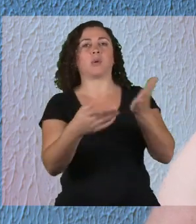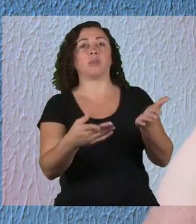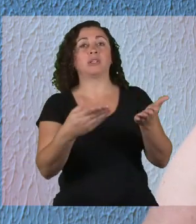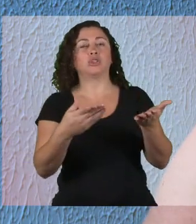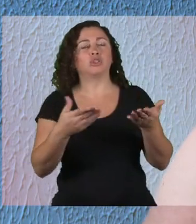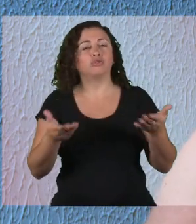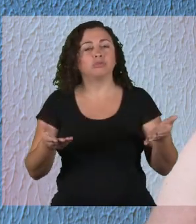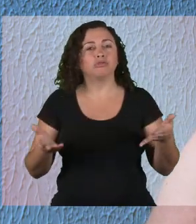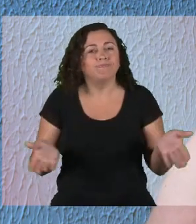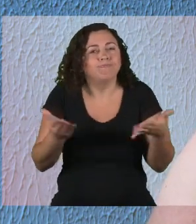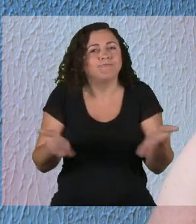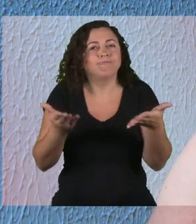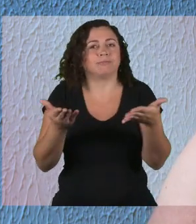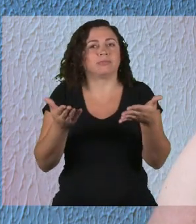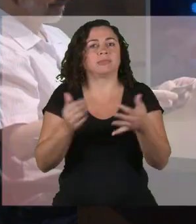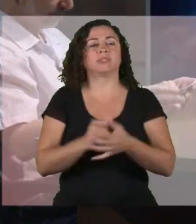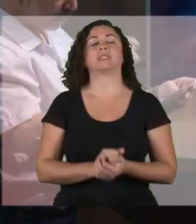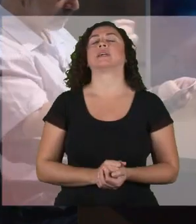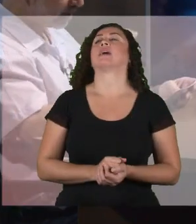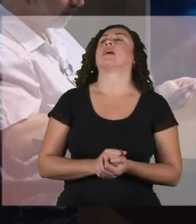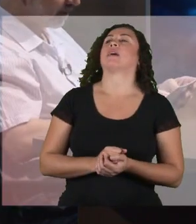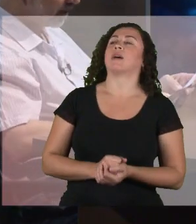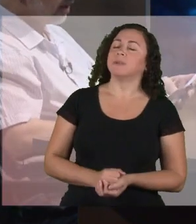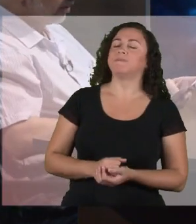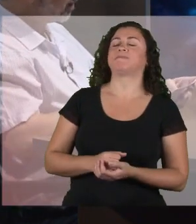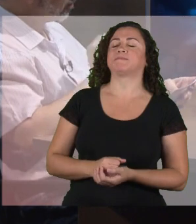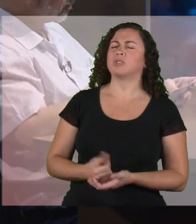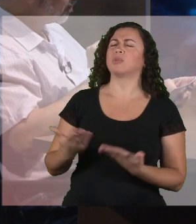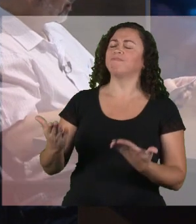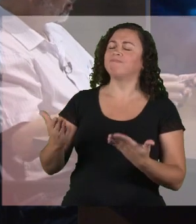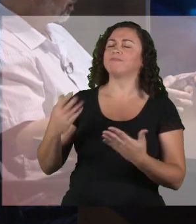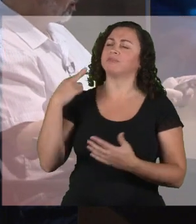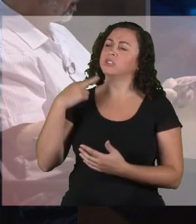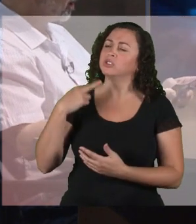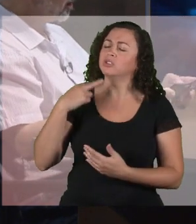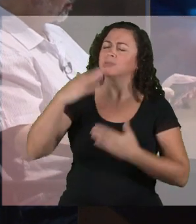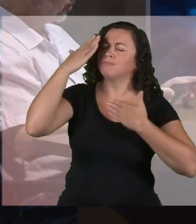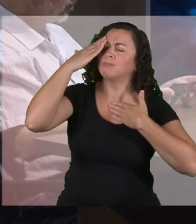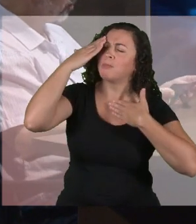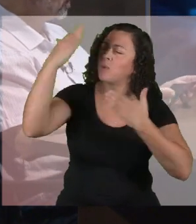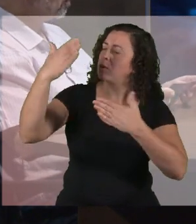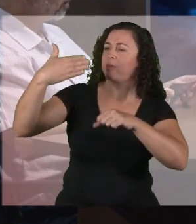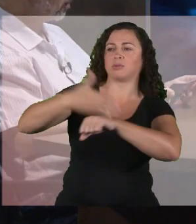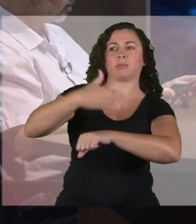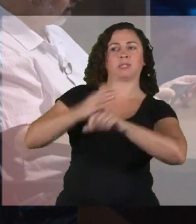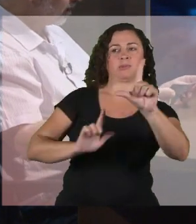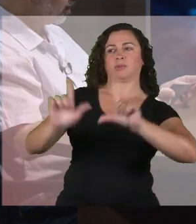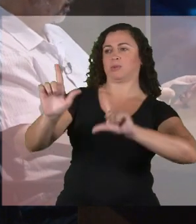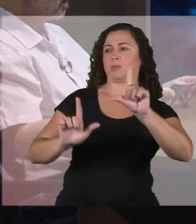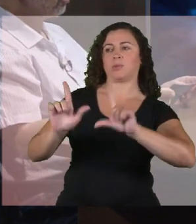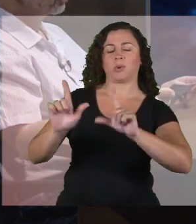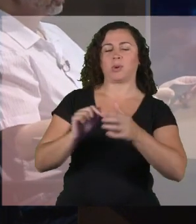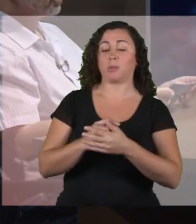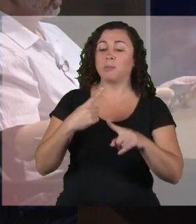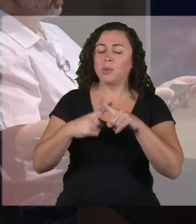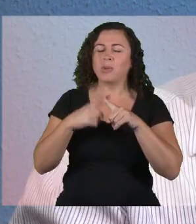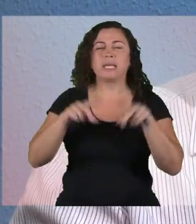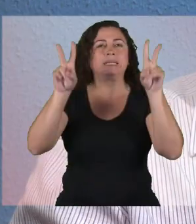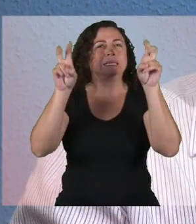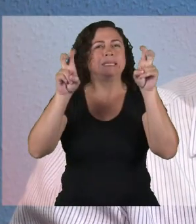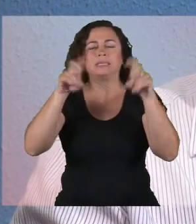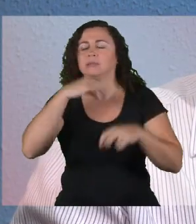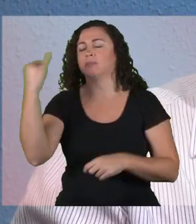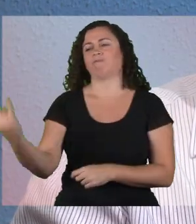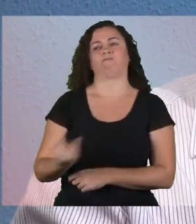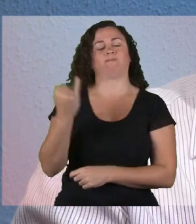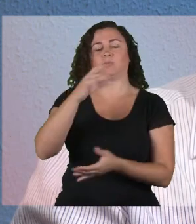Nós vamos plantar angústia neles. Por uma semente. Olha, professora Regina, queria agradecer muito a participação no programa, porque esse